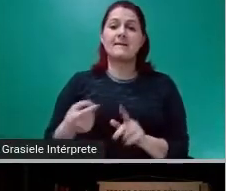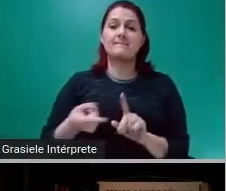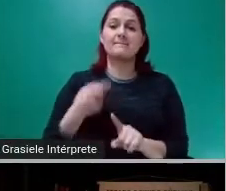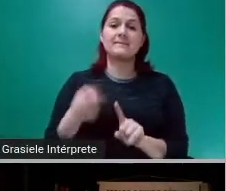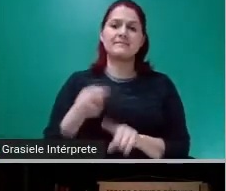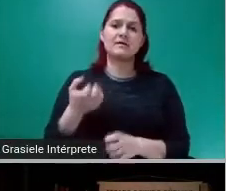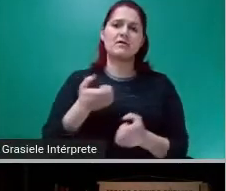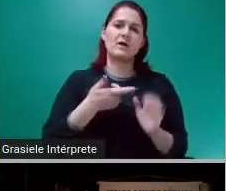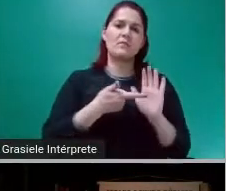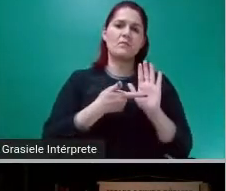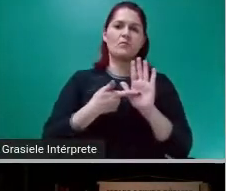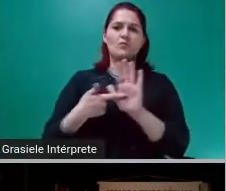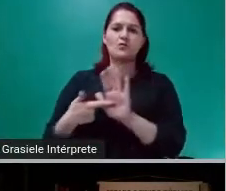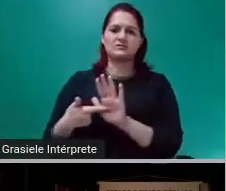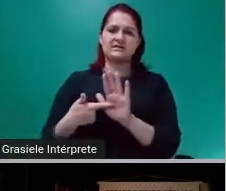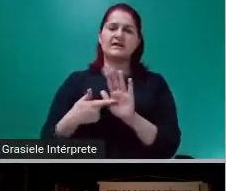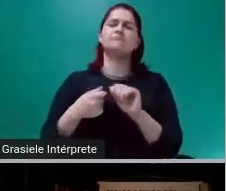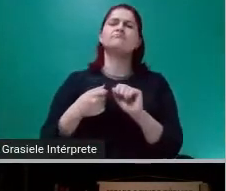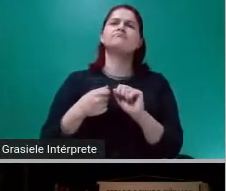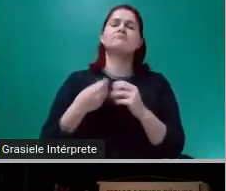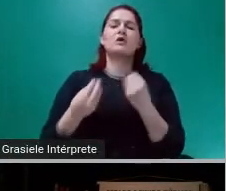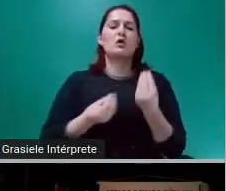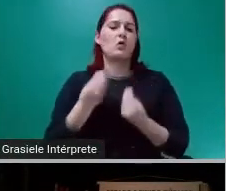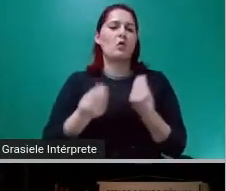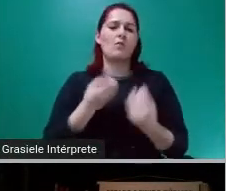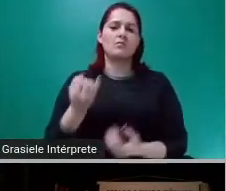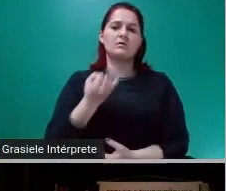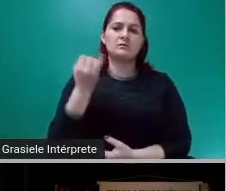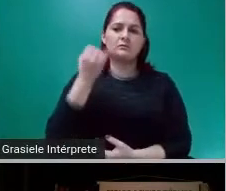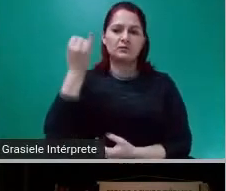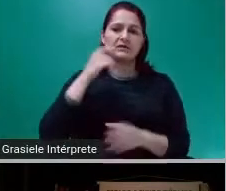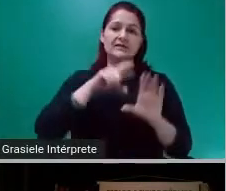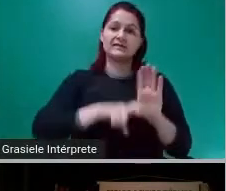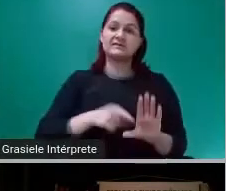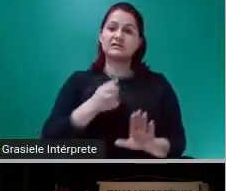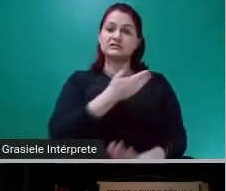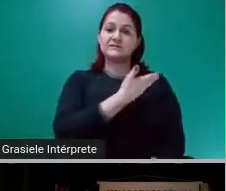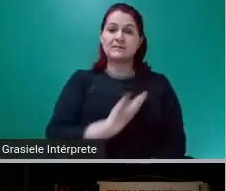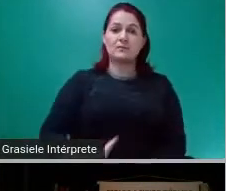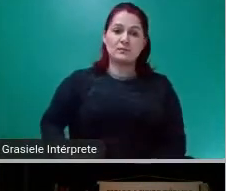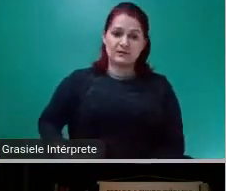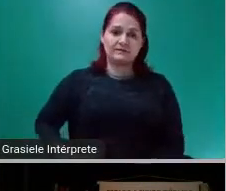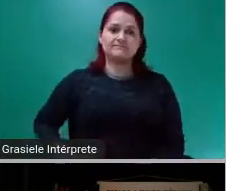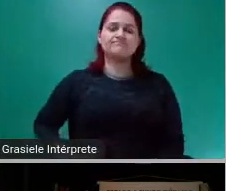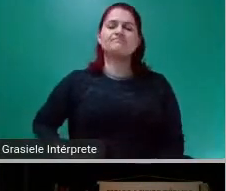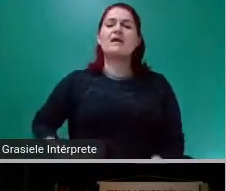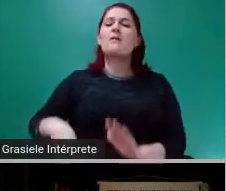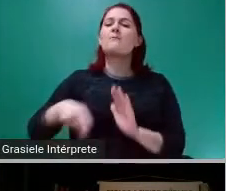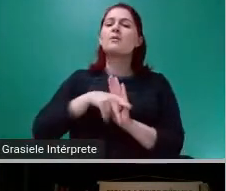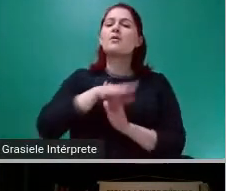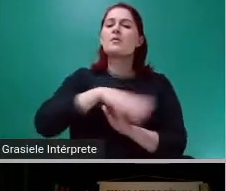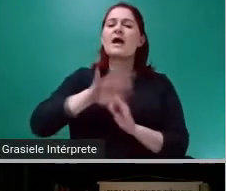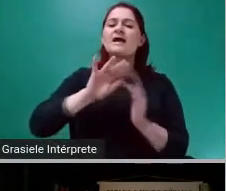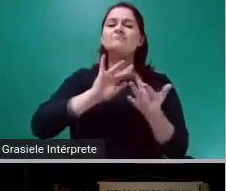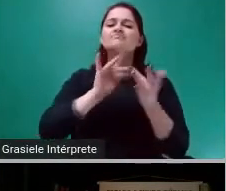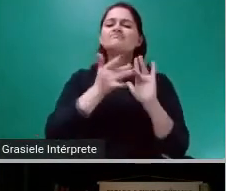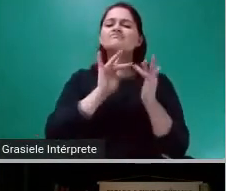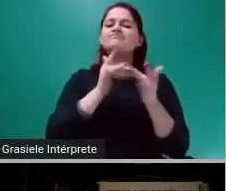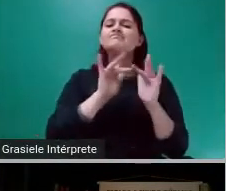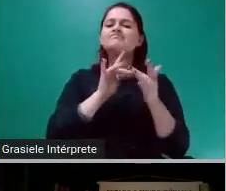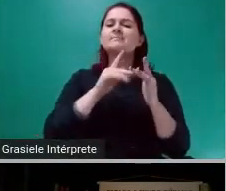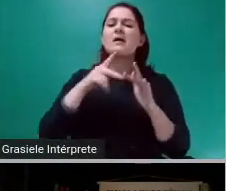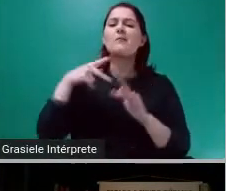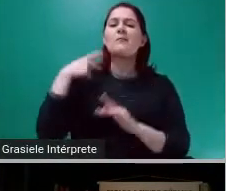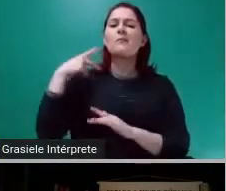importância nevrálgica da dívida pública na articulação da política econômica